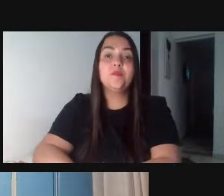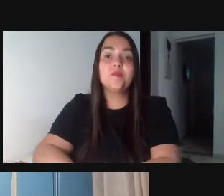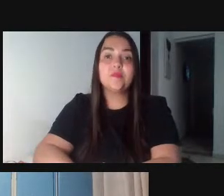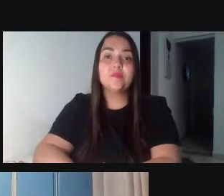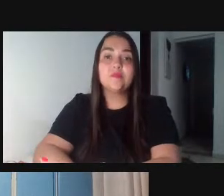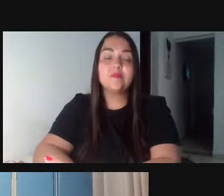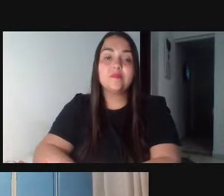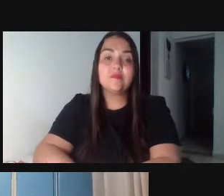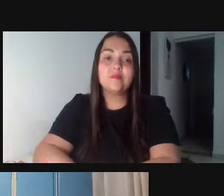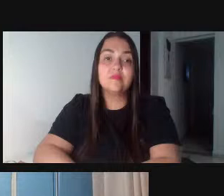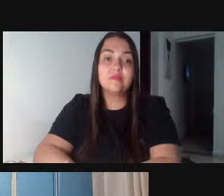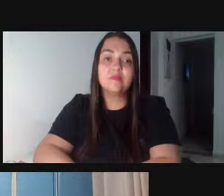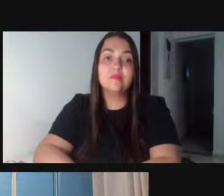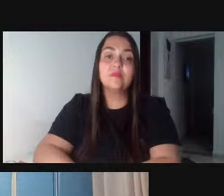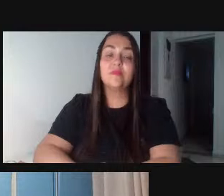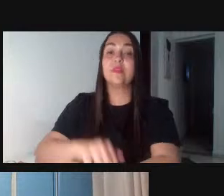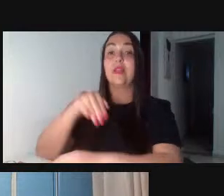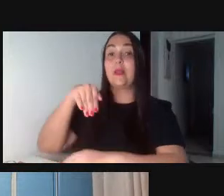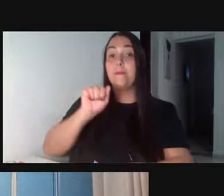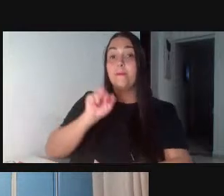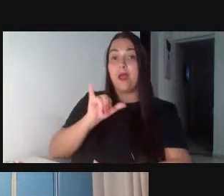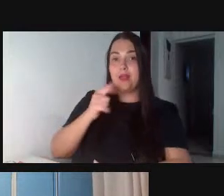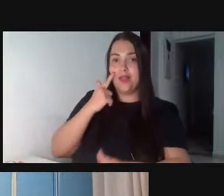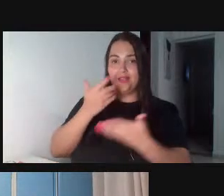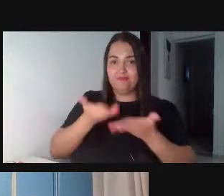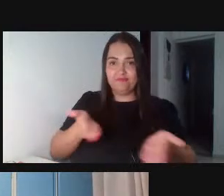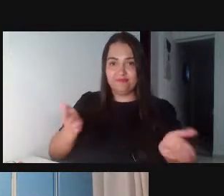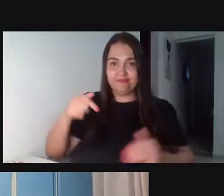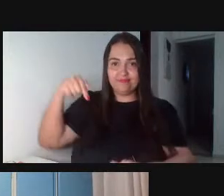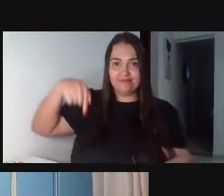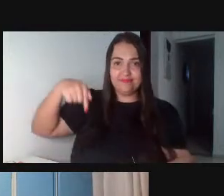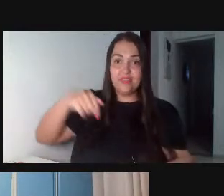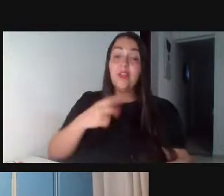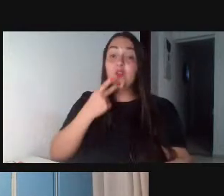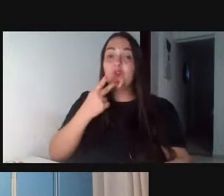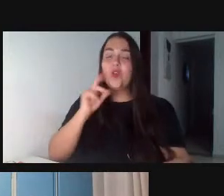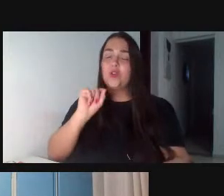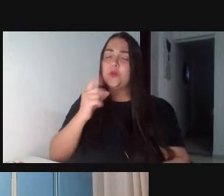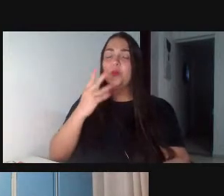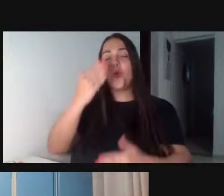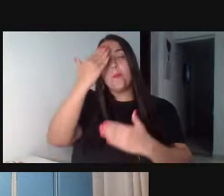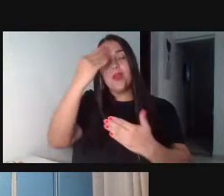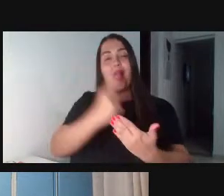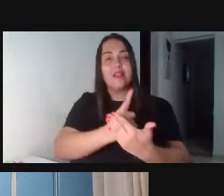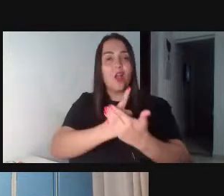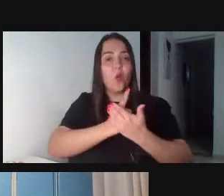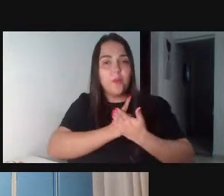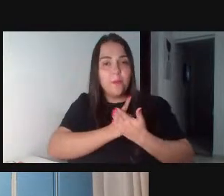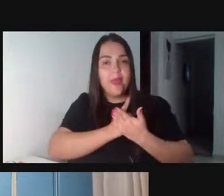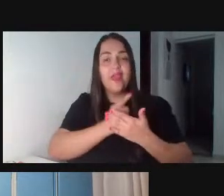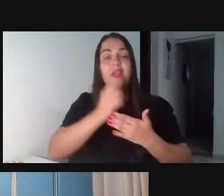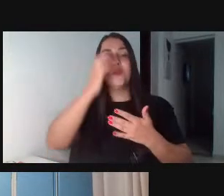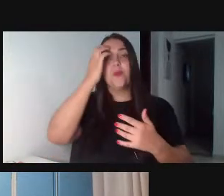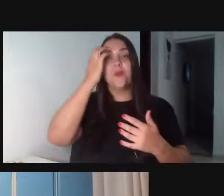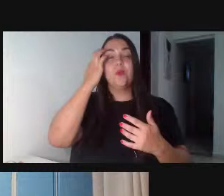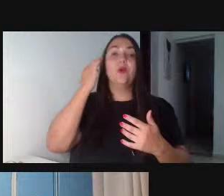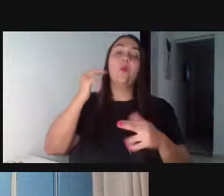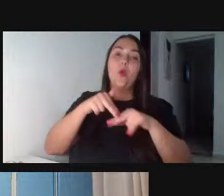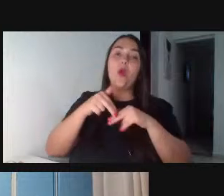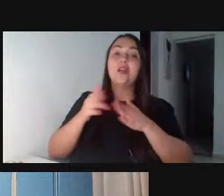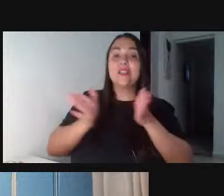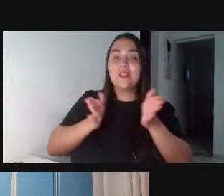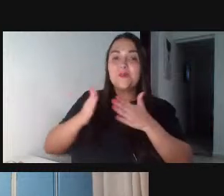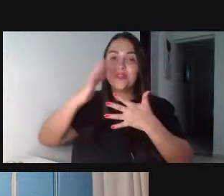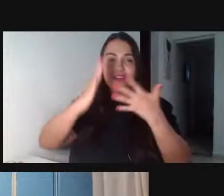nós temos aqui o comentário da Maria Liduína agradecendo o acolhimento por conta da acessibilidade